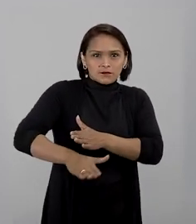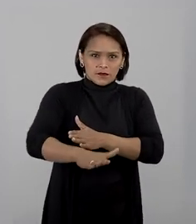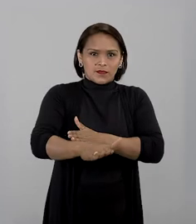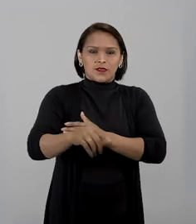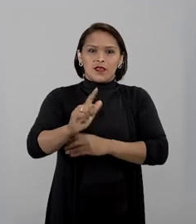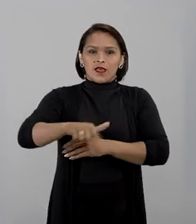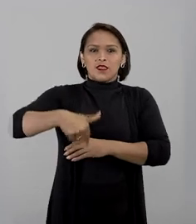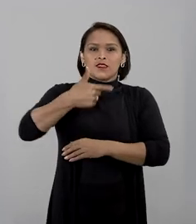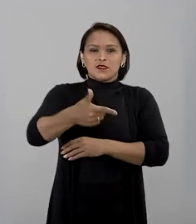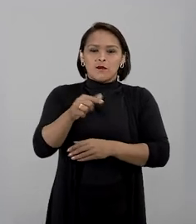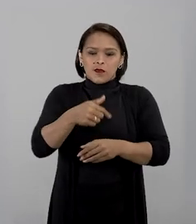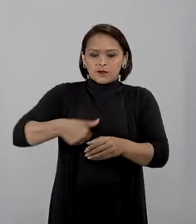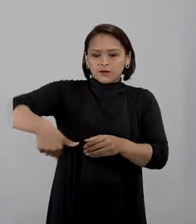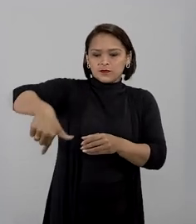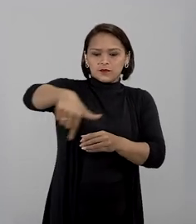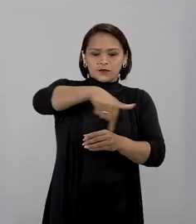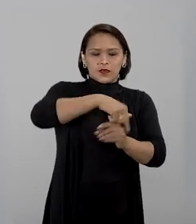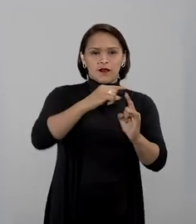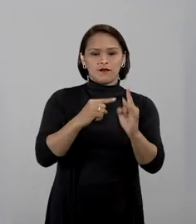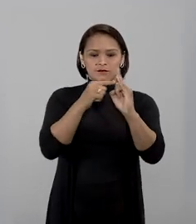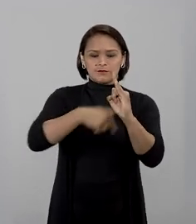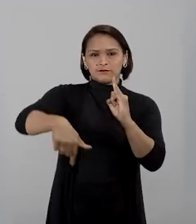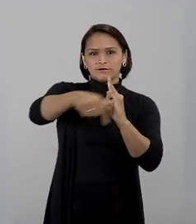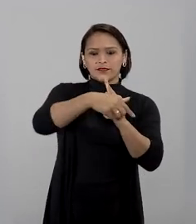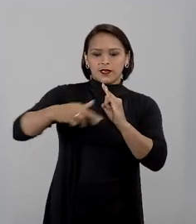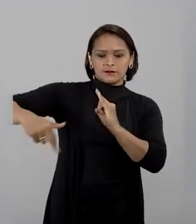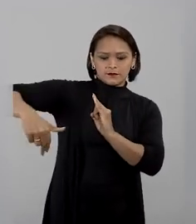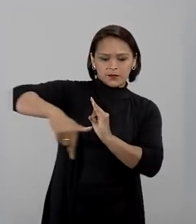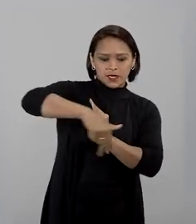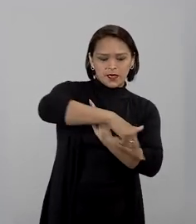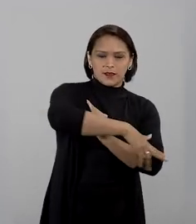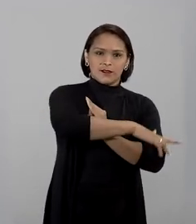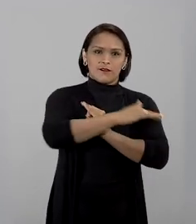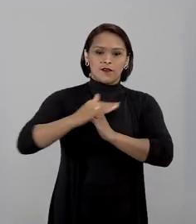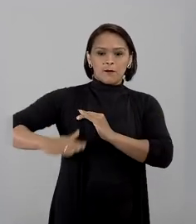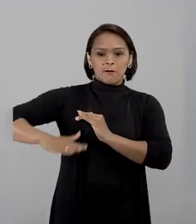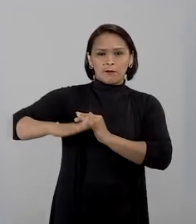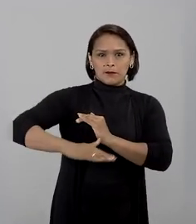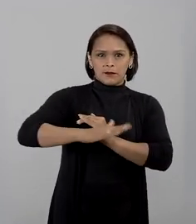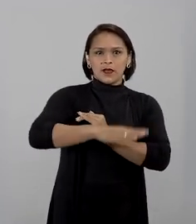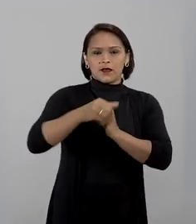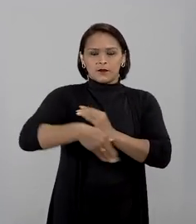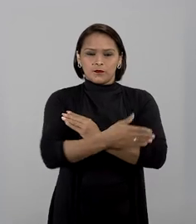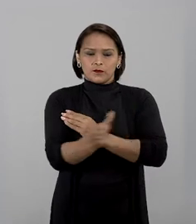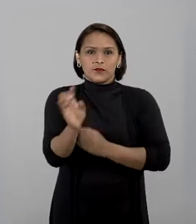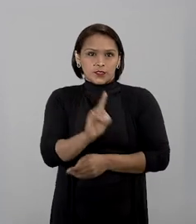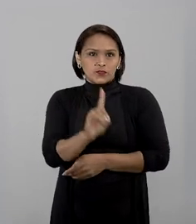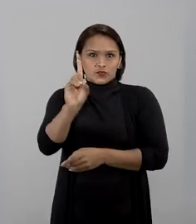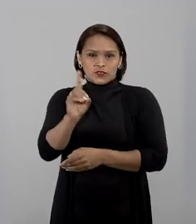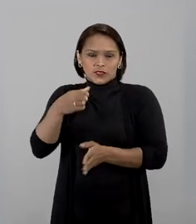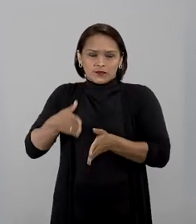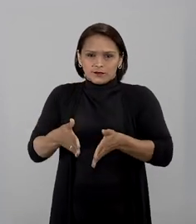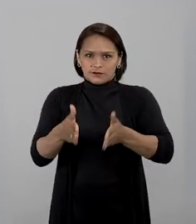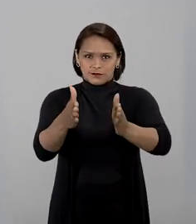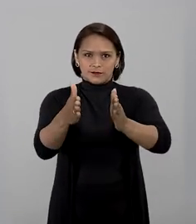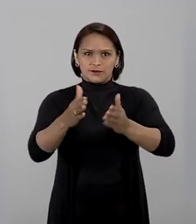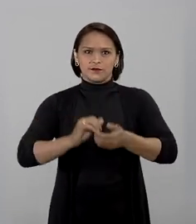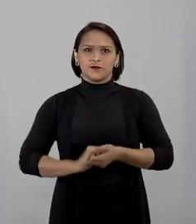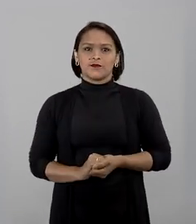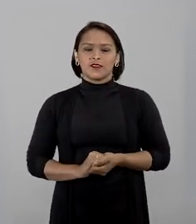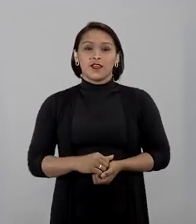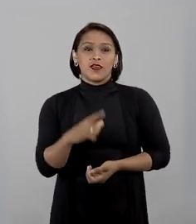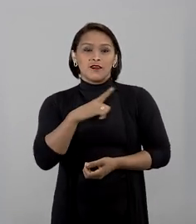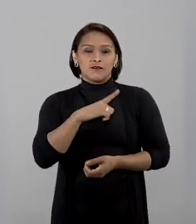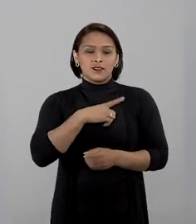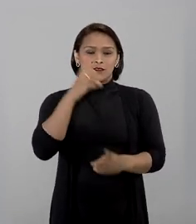calçada. Depois, contorne o prédio e atravesse a faixa de pedestres. Vire à direita e siga em